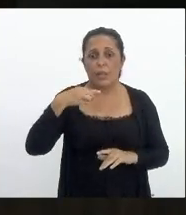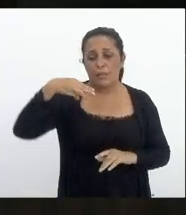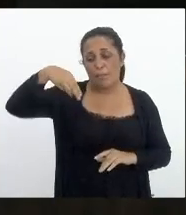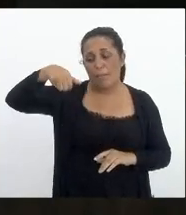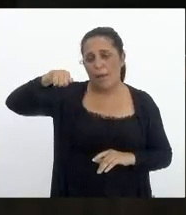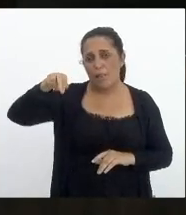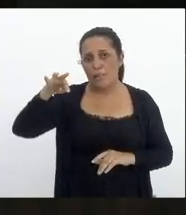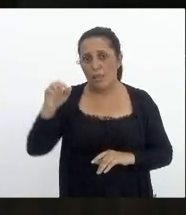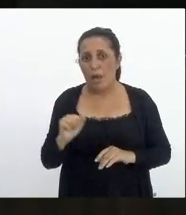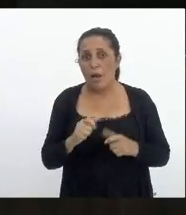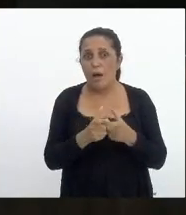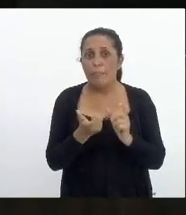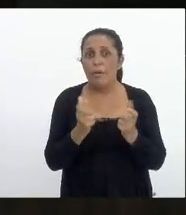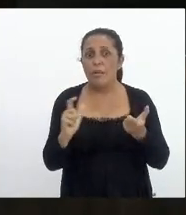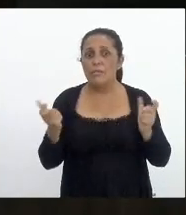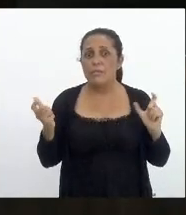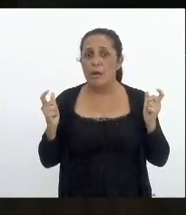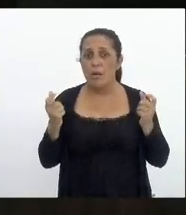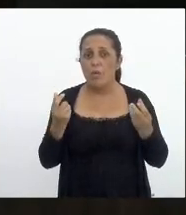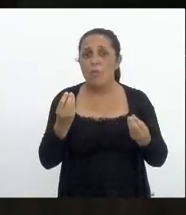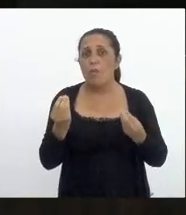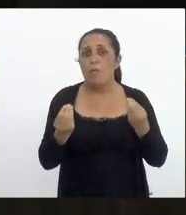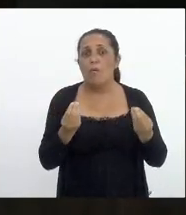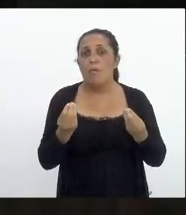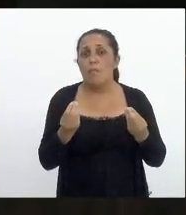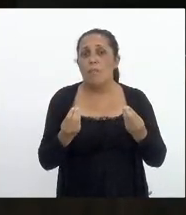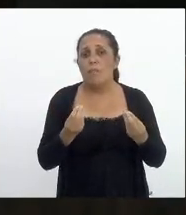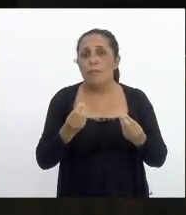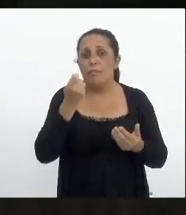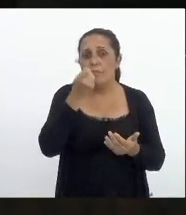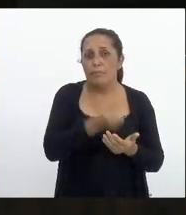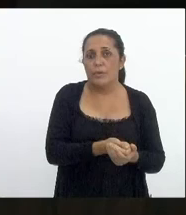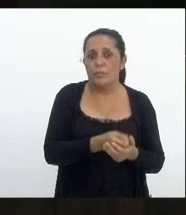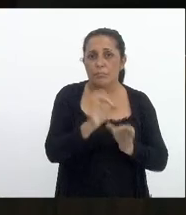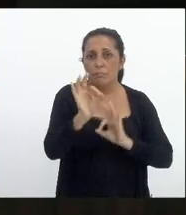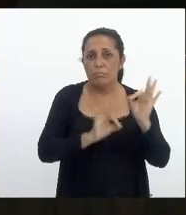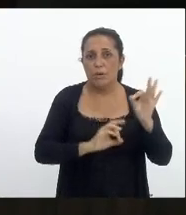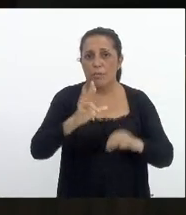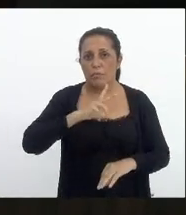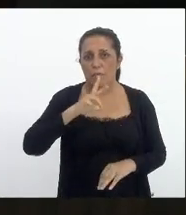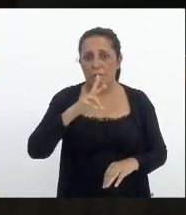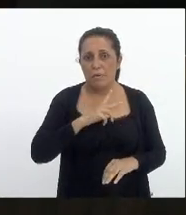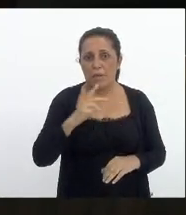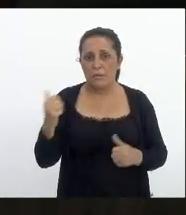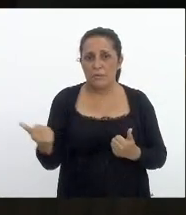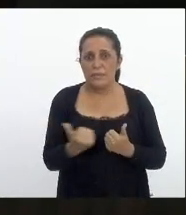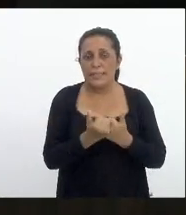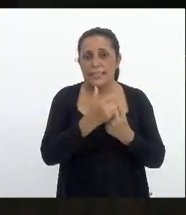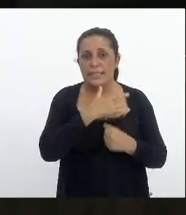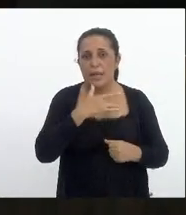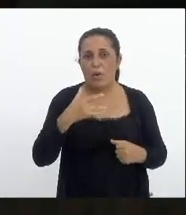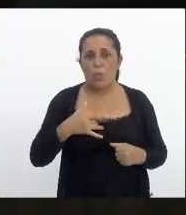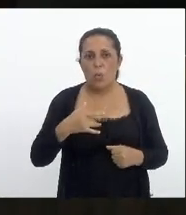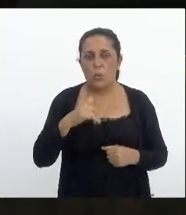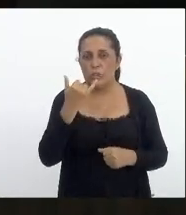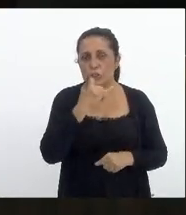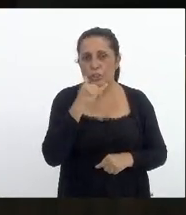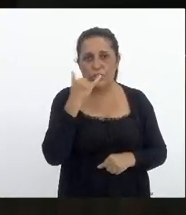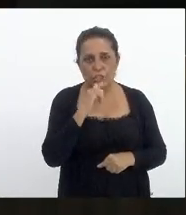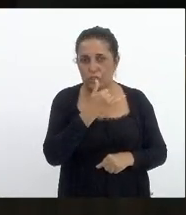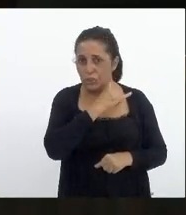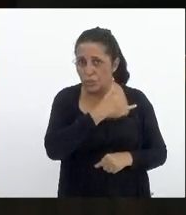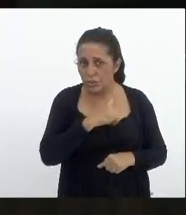ampliação das formas de pagamento dos planos privados de assistência à saúde e odontológica